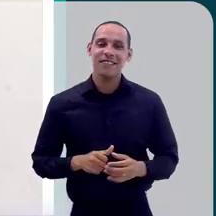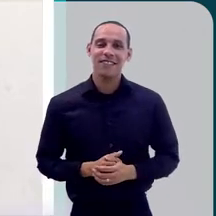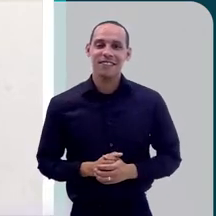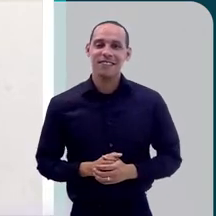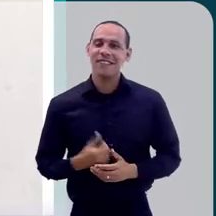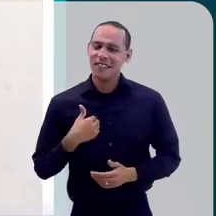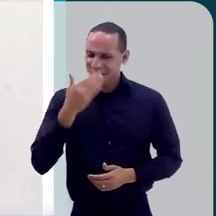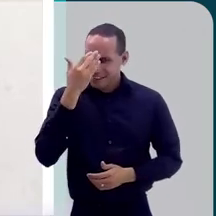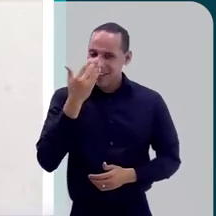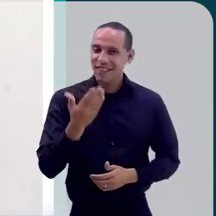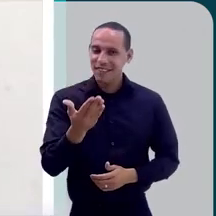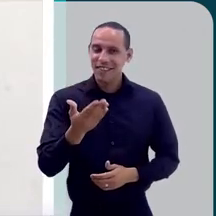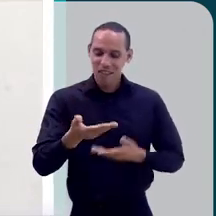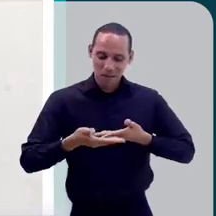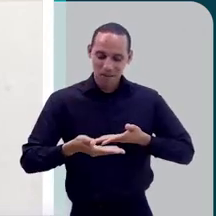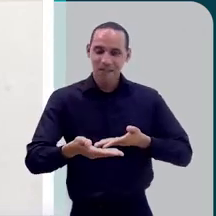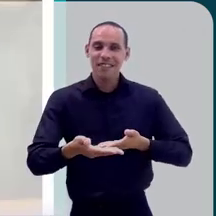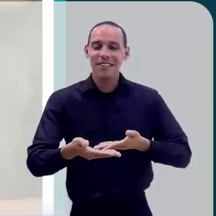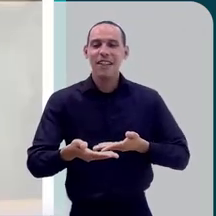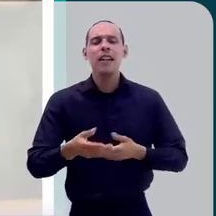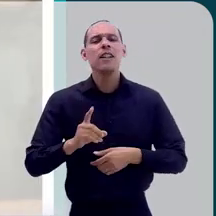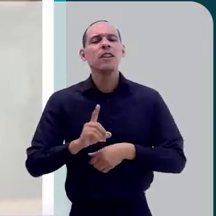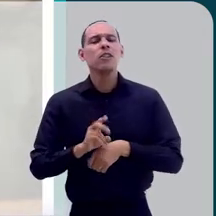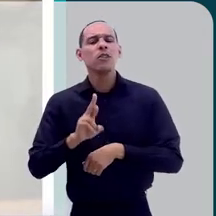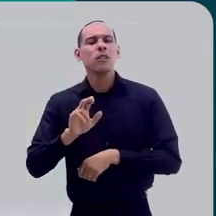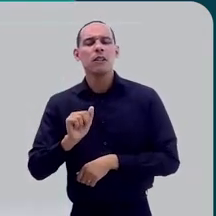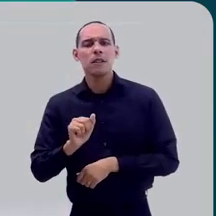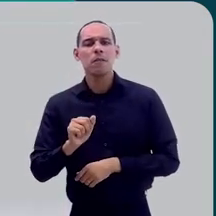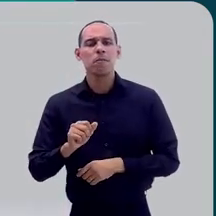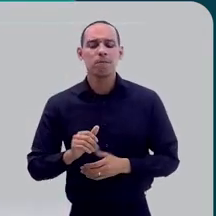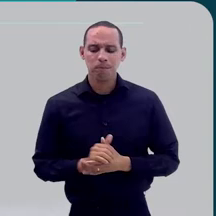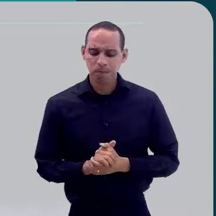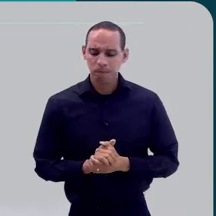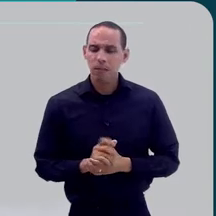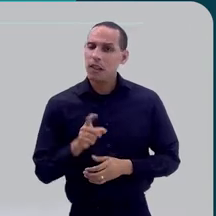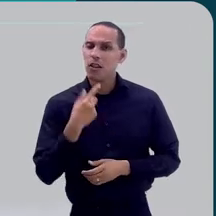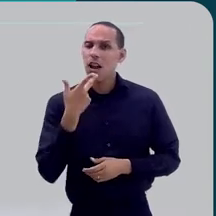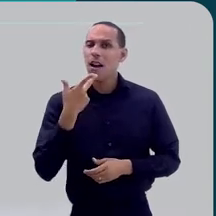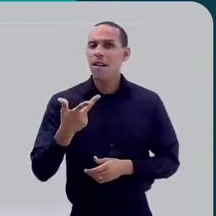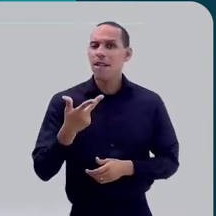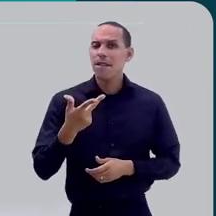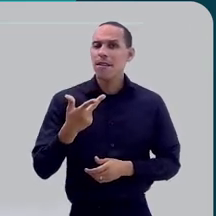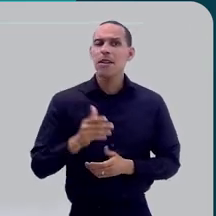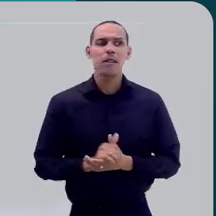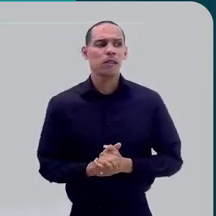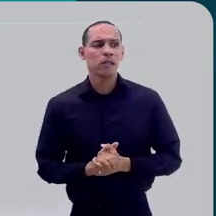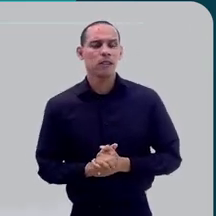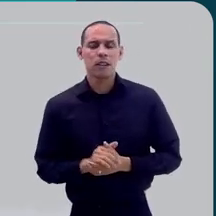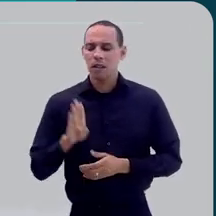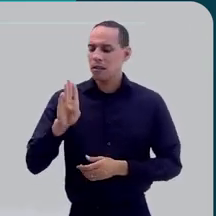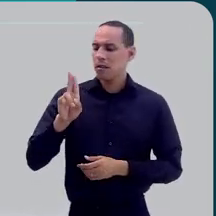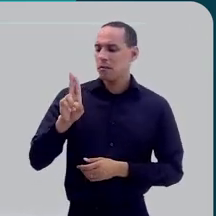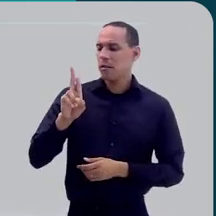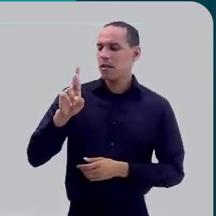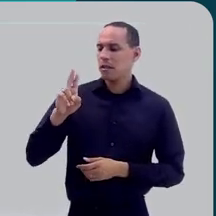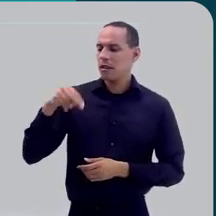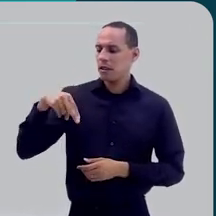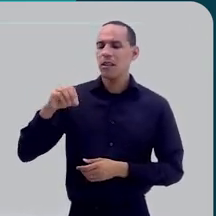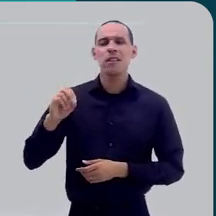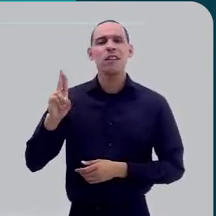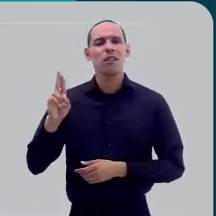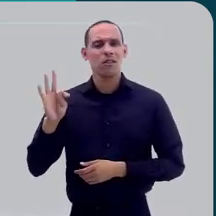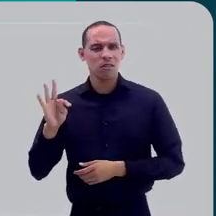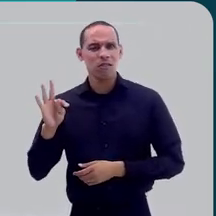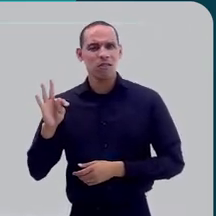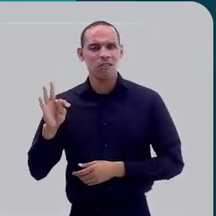Eu é que agradeço o convite. Doutora, quando a gente está falando em Barnout, a gente está falando